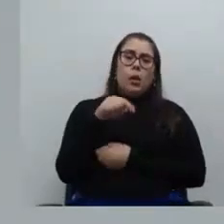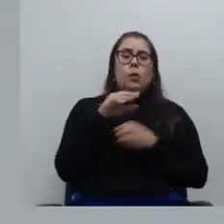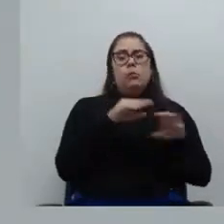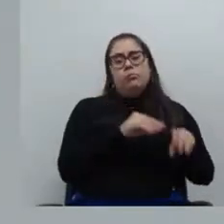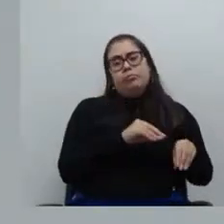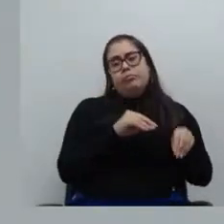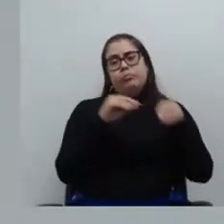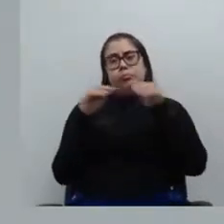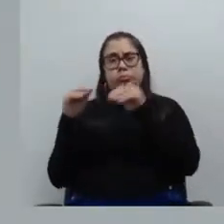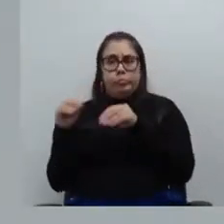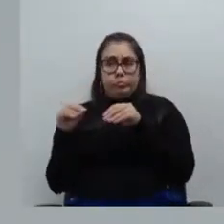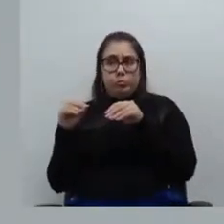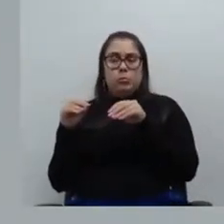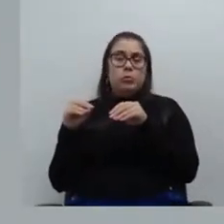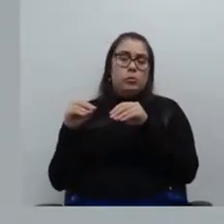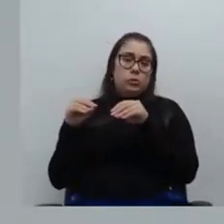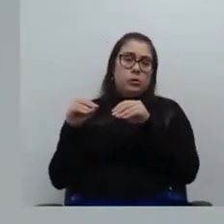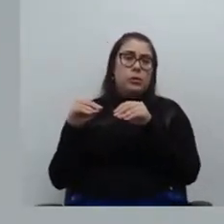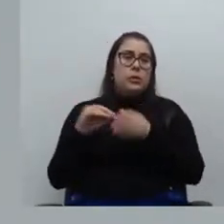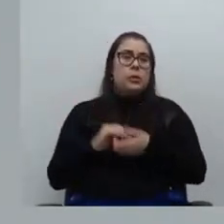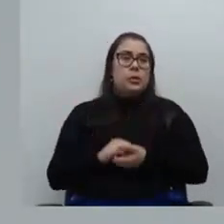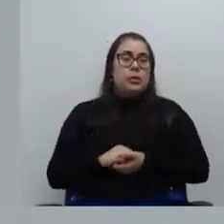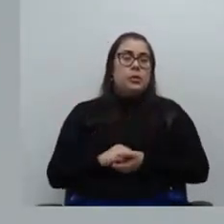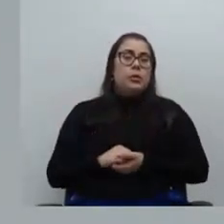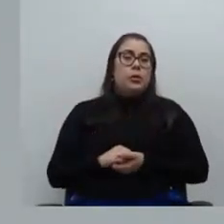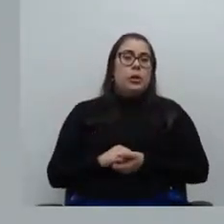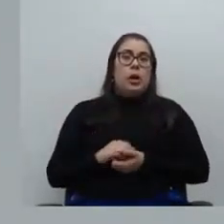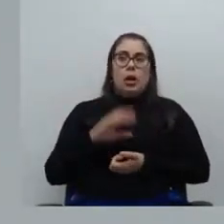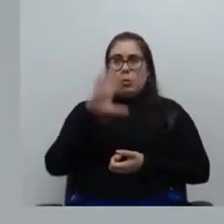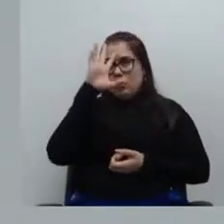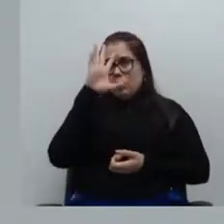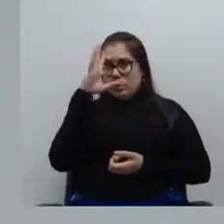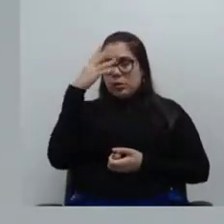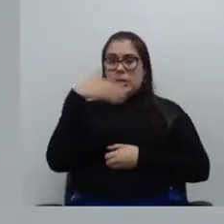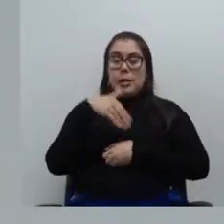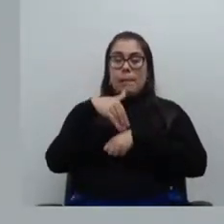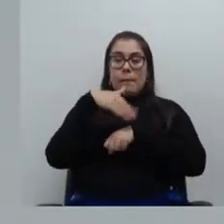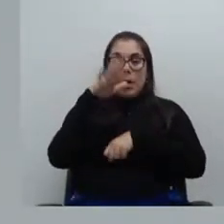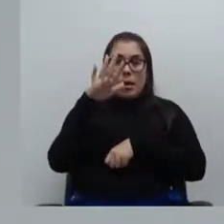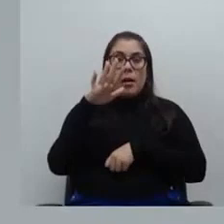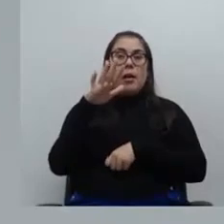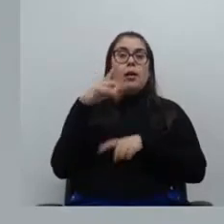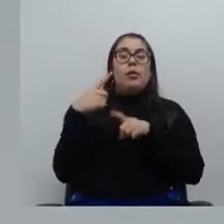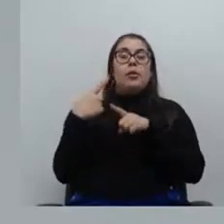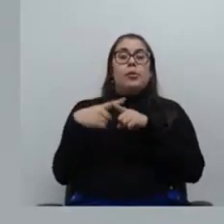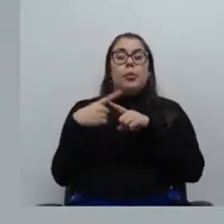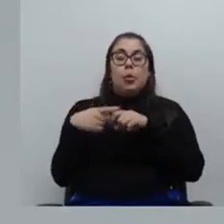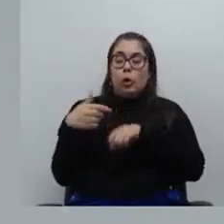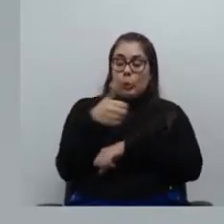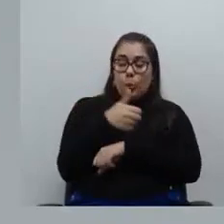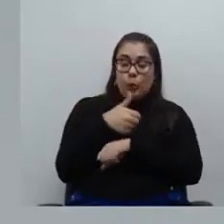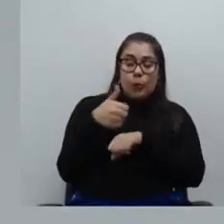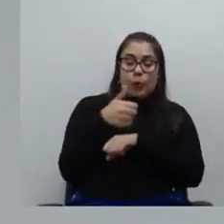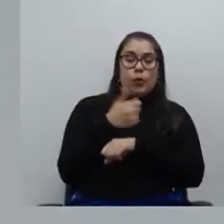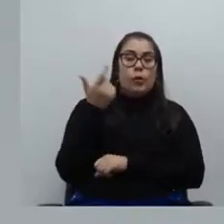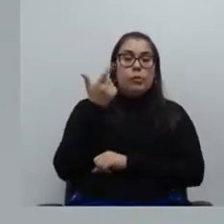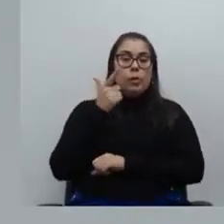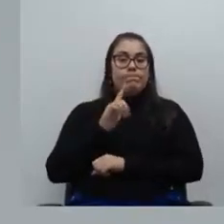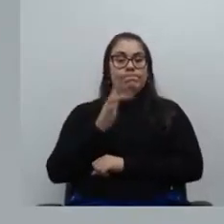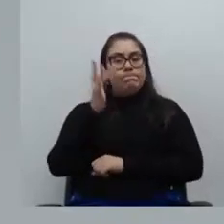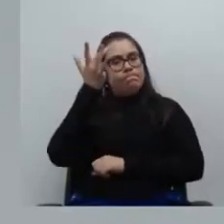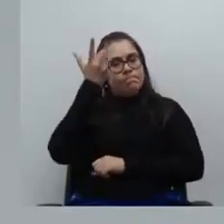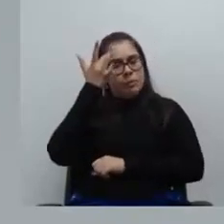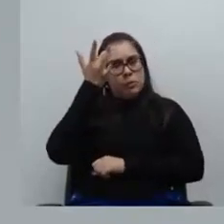migrações, elas, aconteciam mais, deixaram de acontecer também, porque a carreira, de certa maneira, está em amadurecimento,